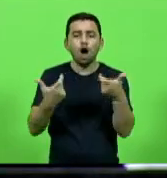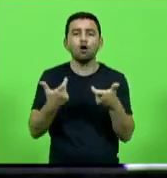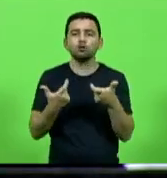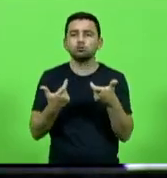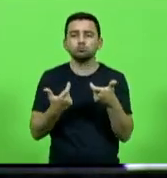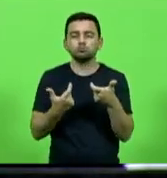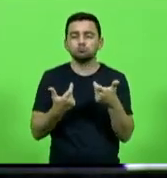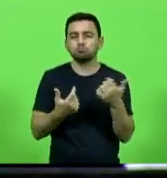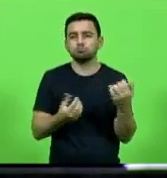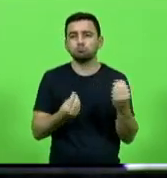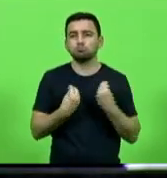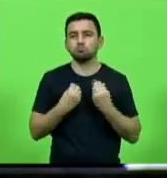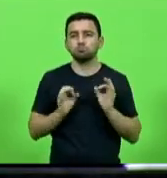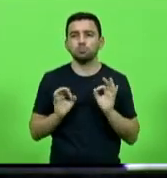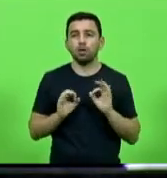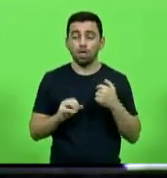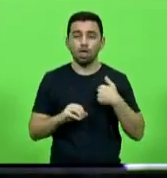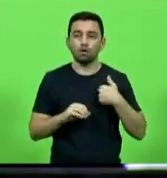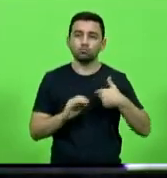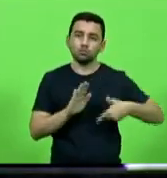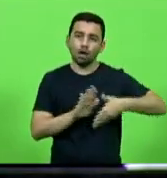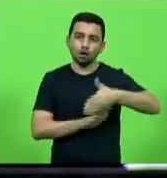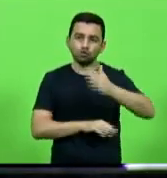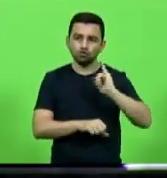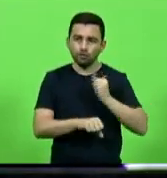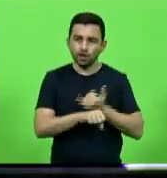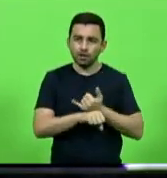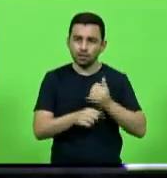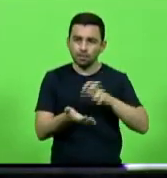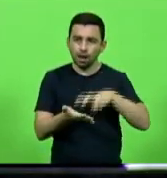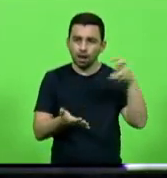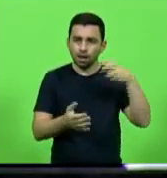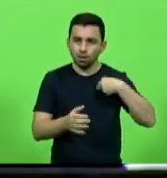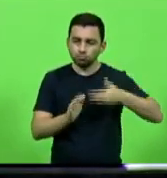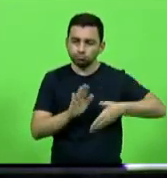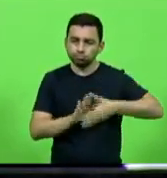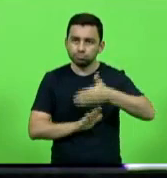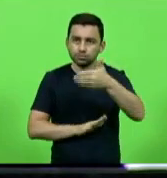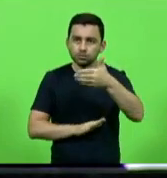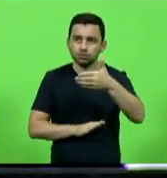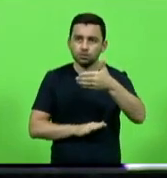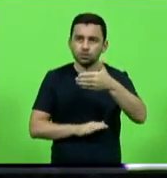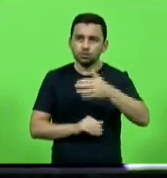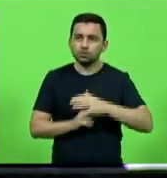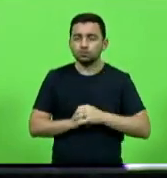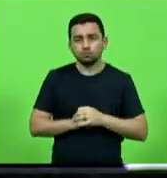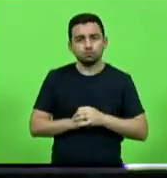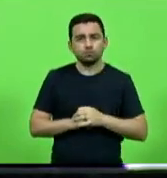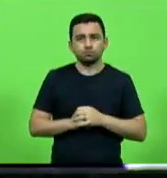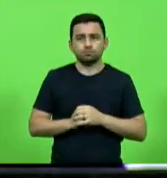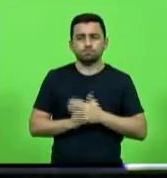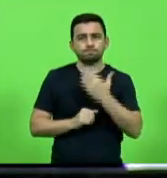eu saí de Joinville um dia pela manhã para dar um carteraço lá na